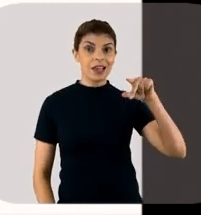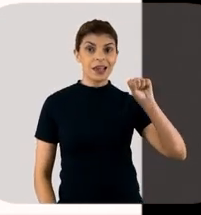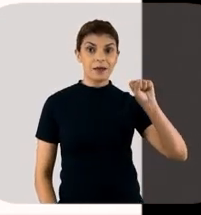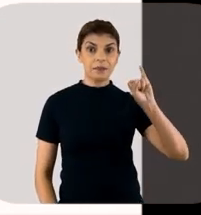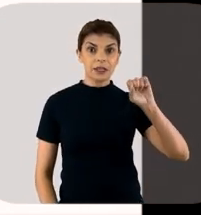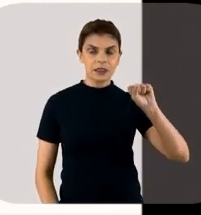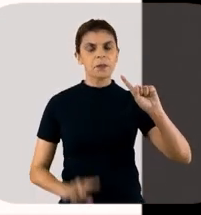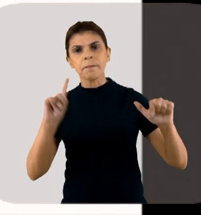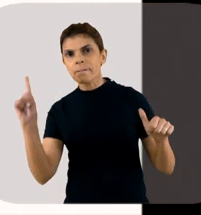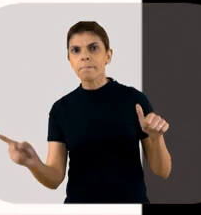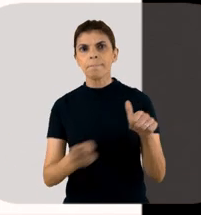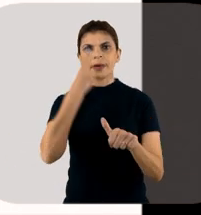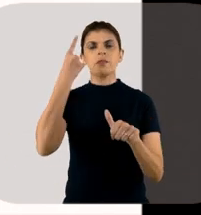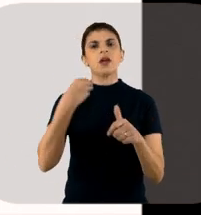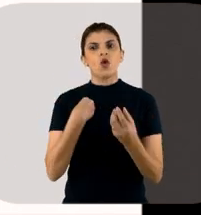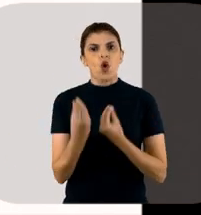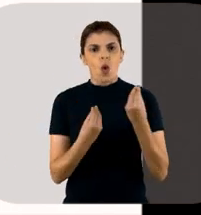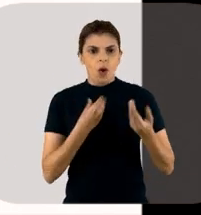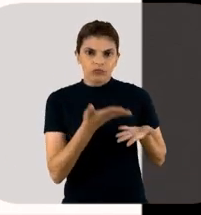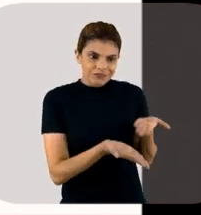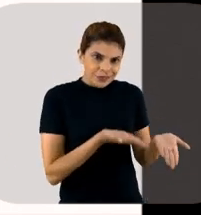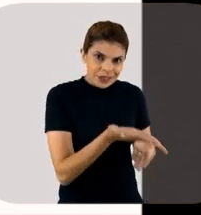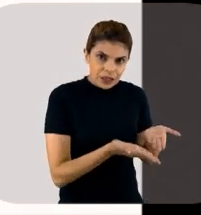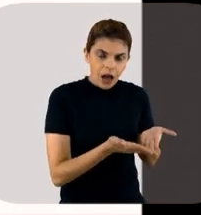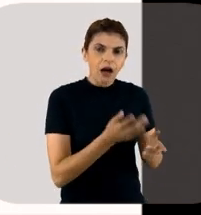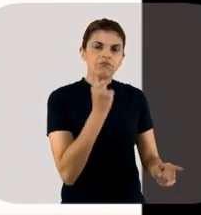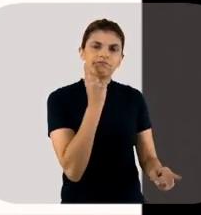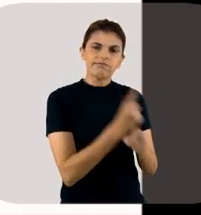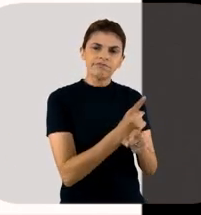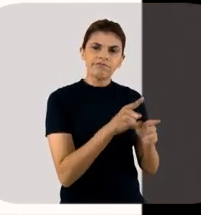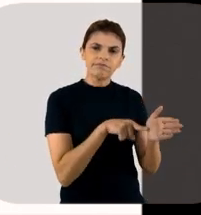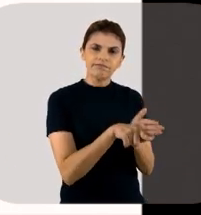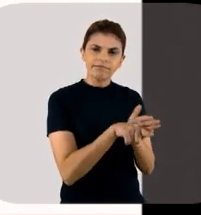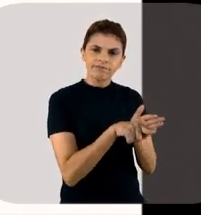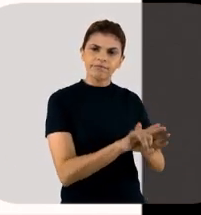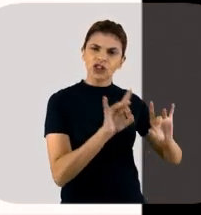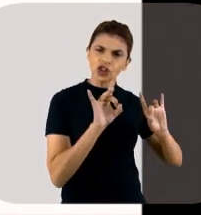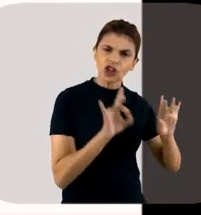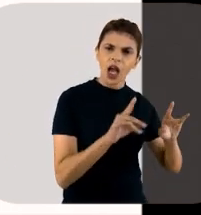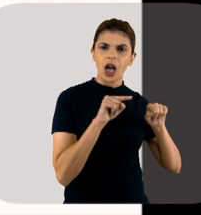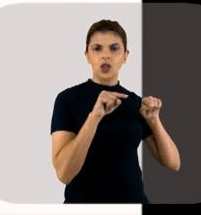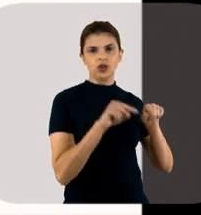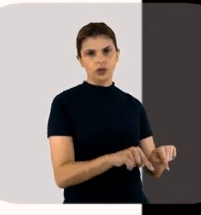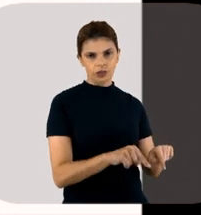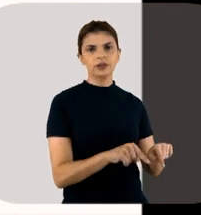falando que o primeiro passo para eu tratar é eu diagnosticar, eu